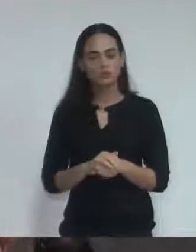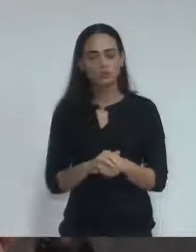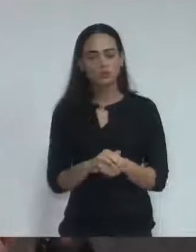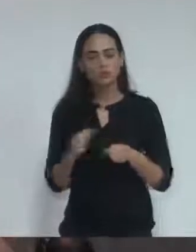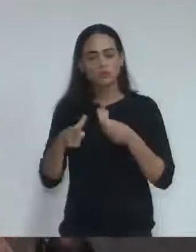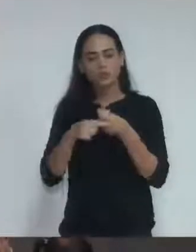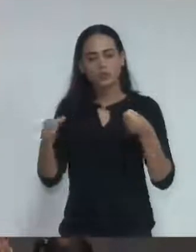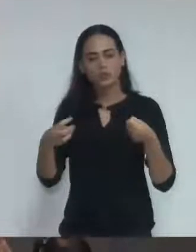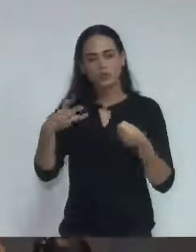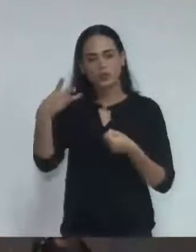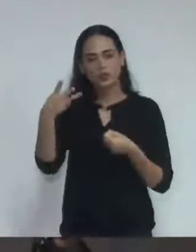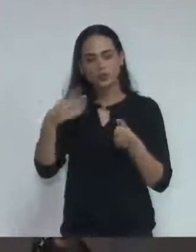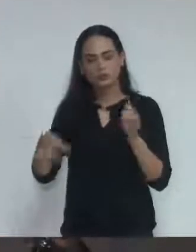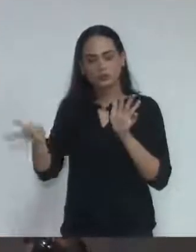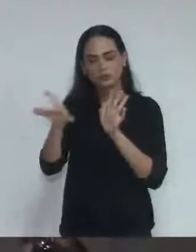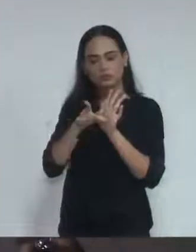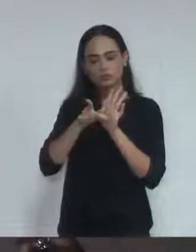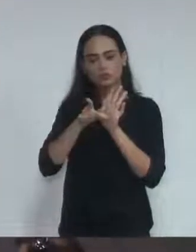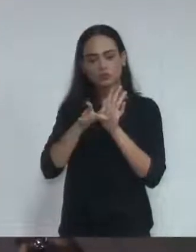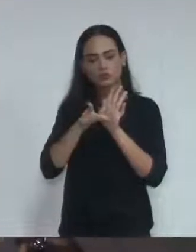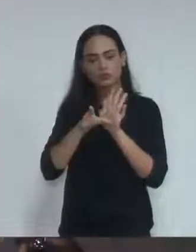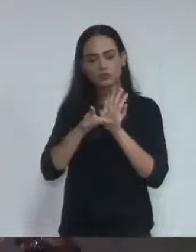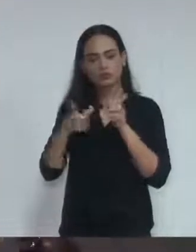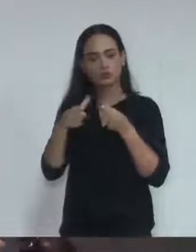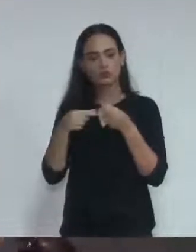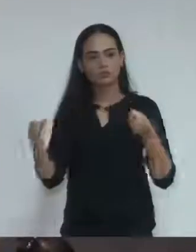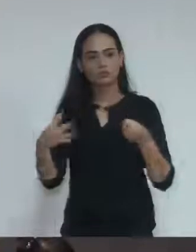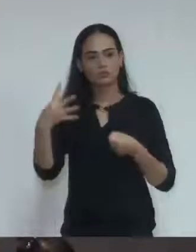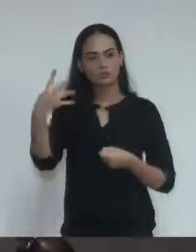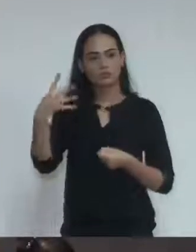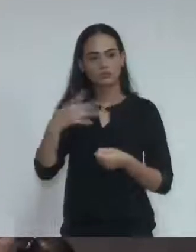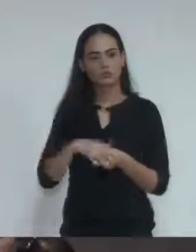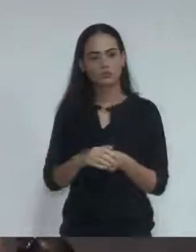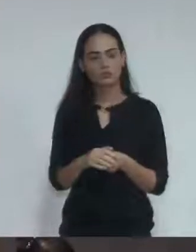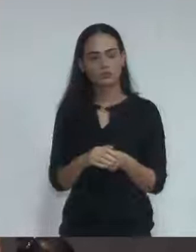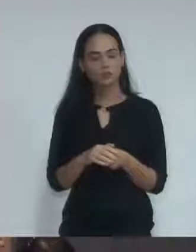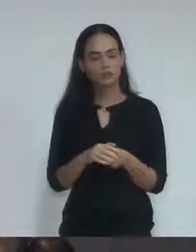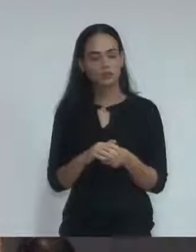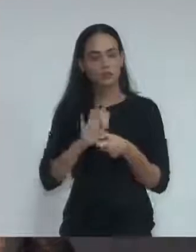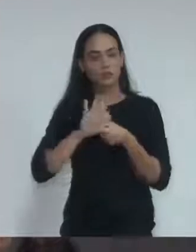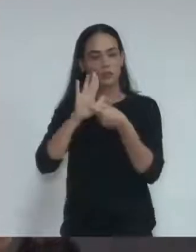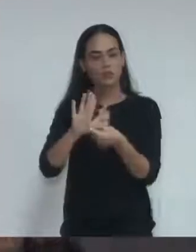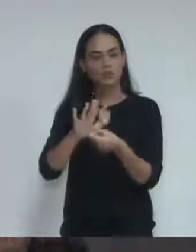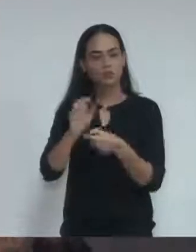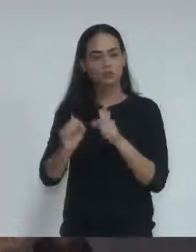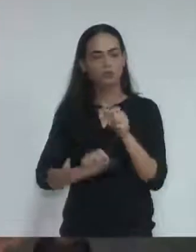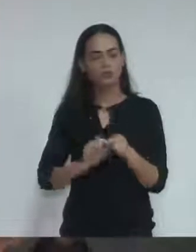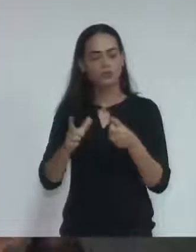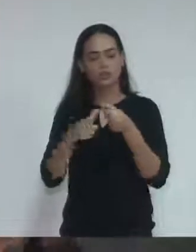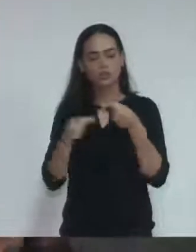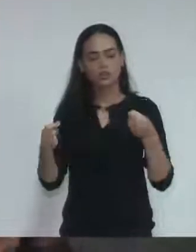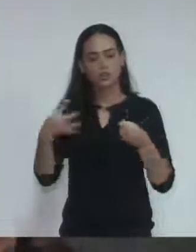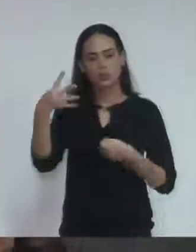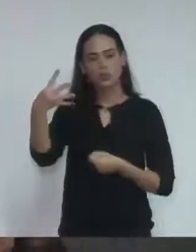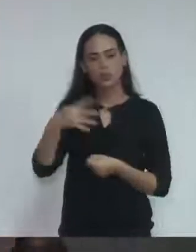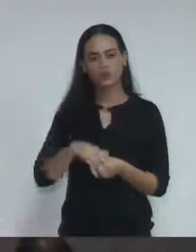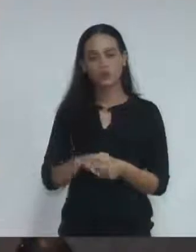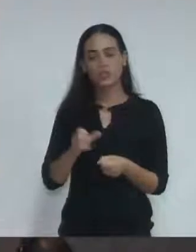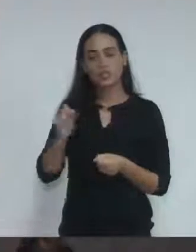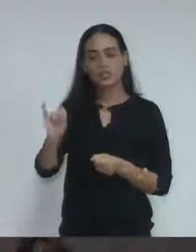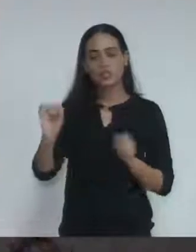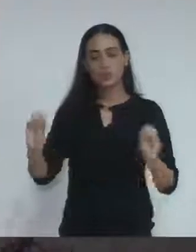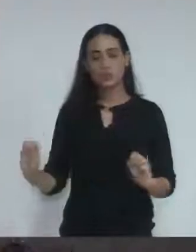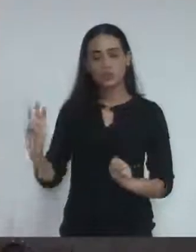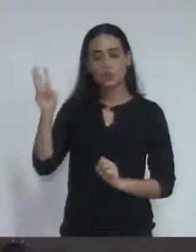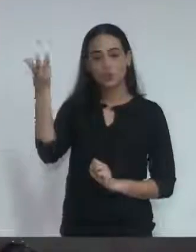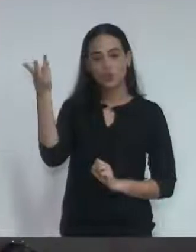projeto, incluir o artigo 4º, renumerando-se os demais, com a seguinte redação. Artigo 4º. No caso de shows com público